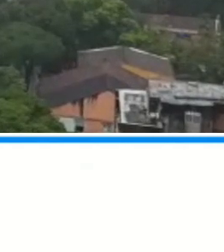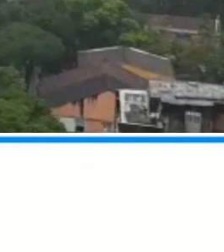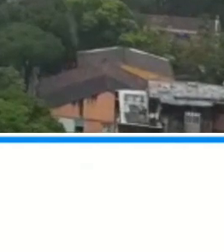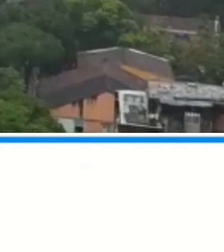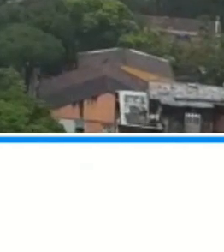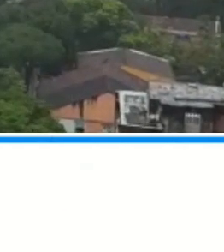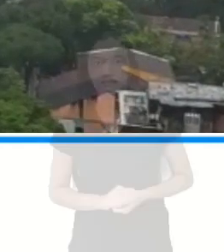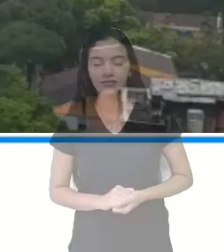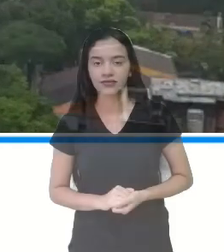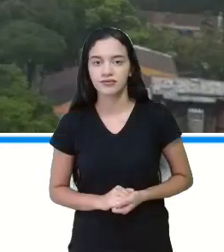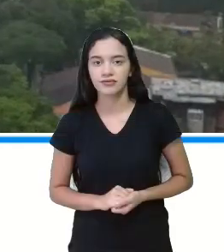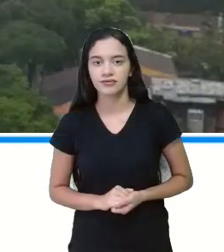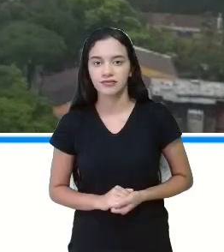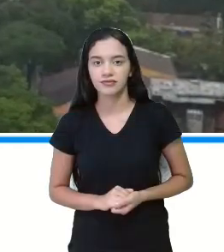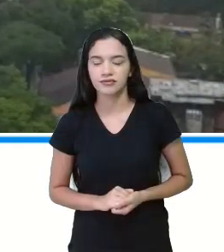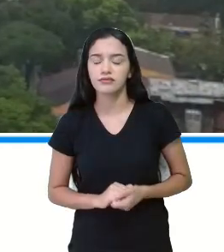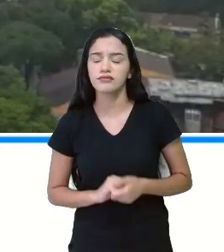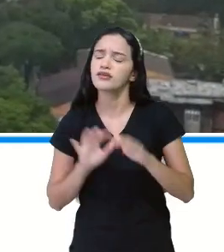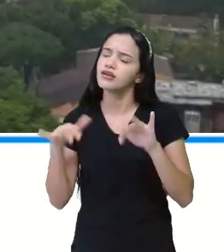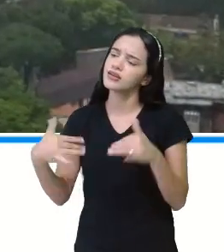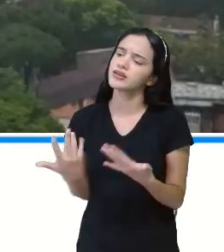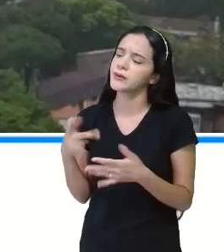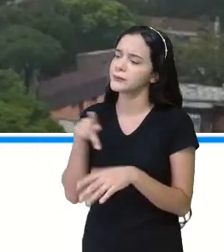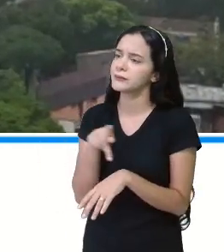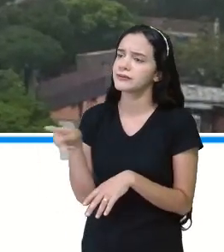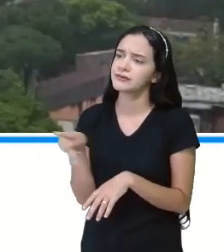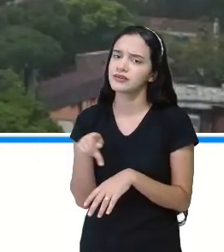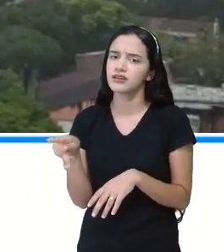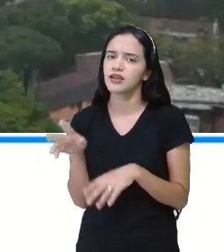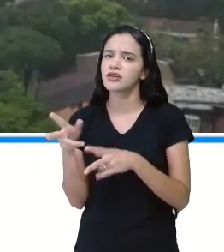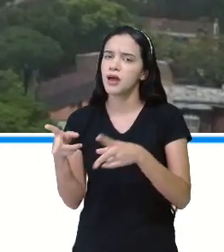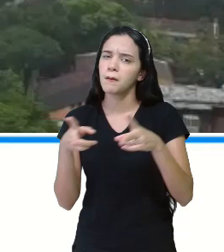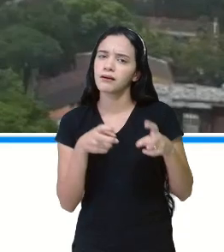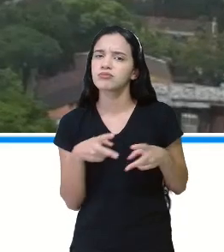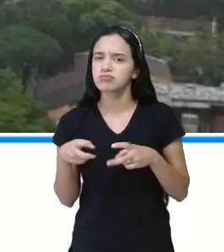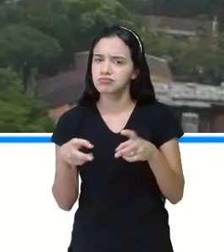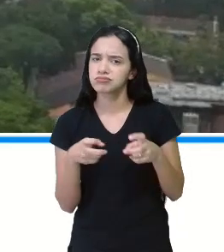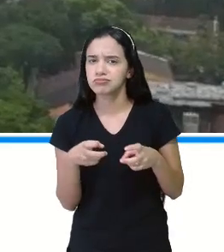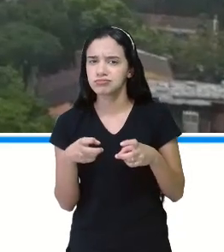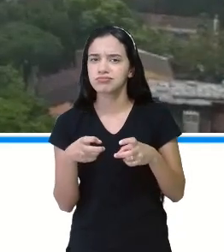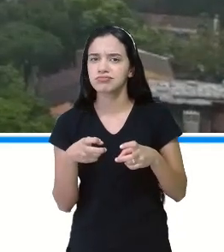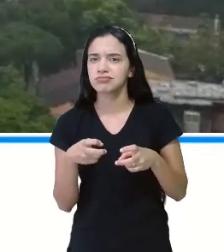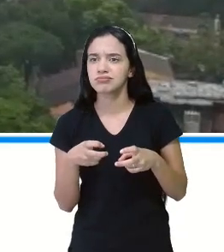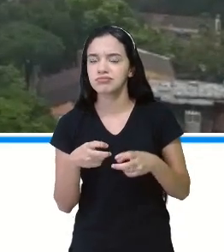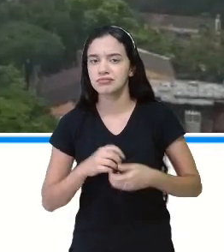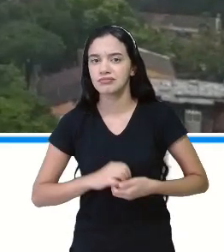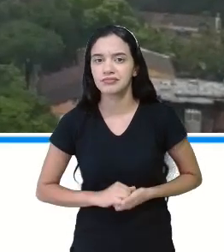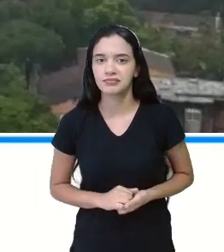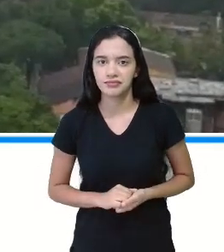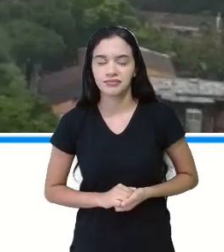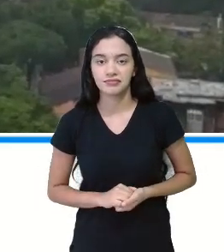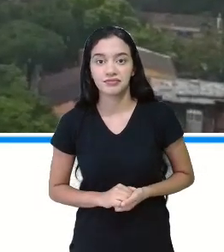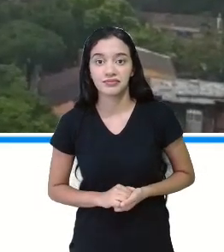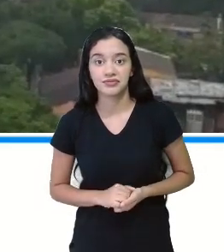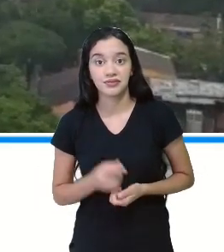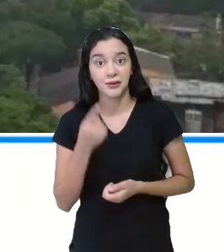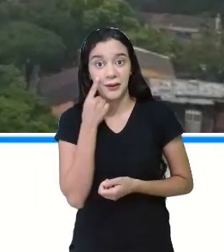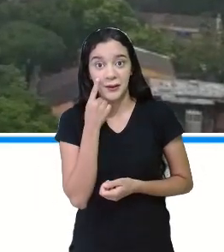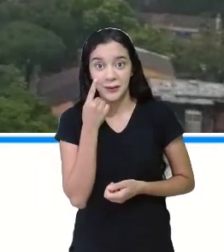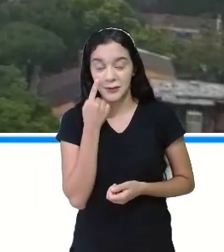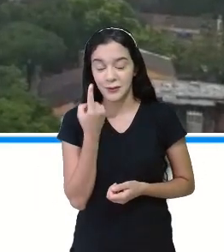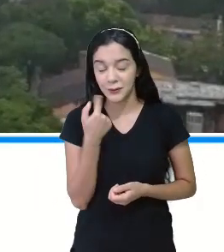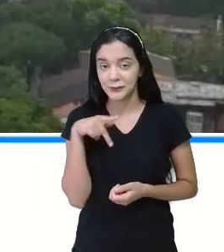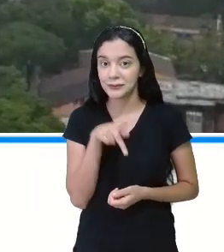E aí, professora Esté, dá para identificar quais são os sons que aparecem neste vídeo? Olha, professora